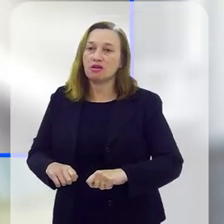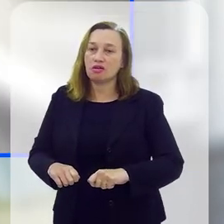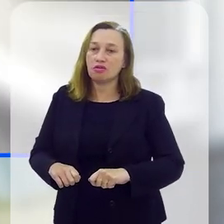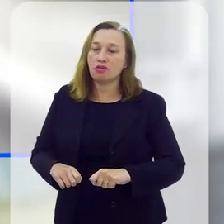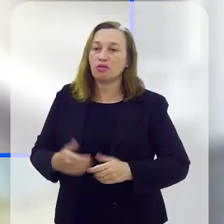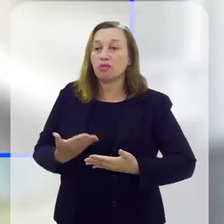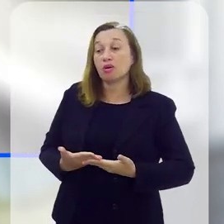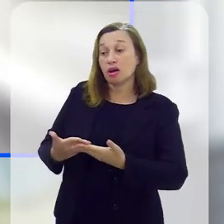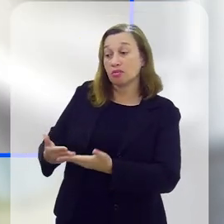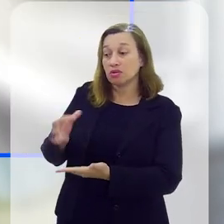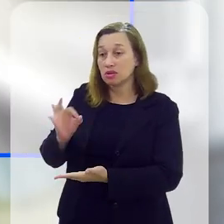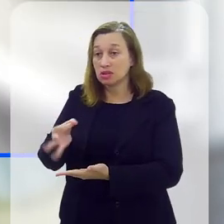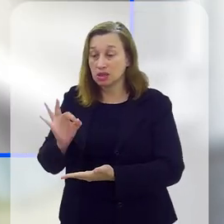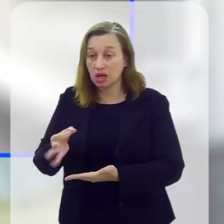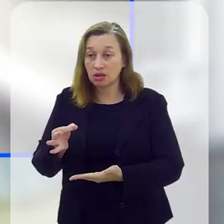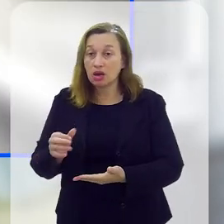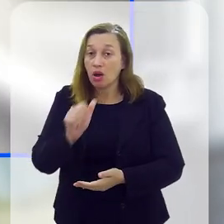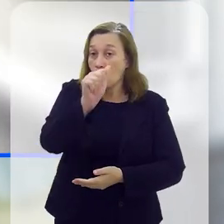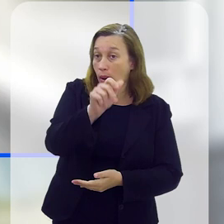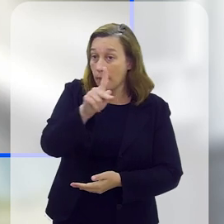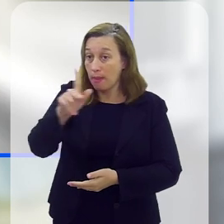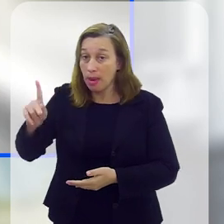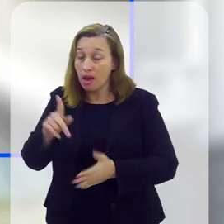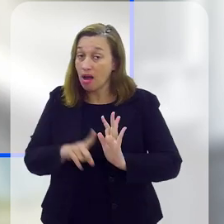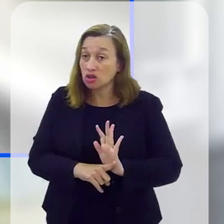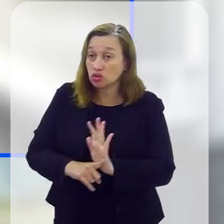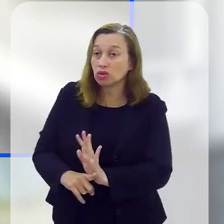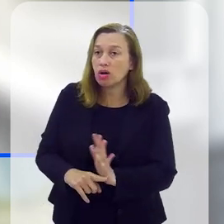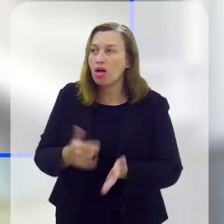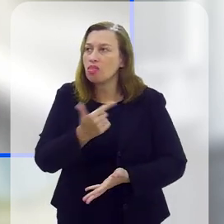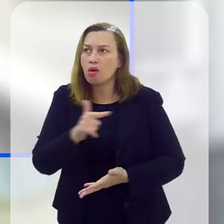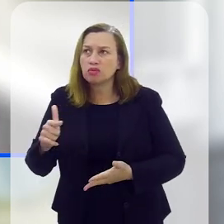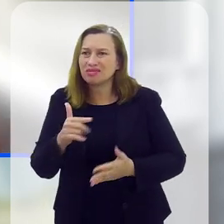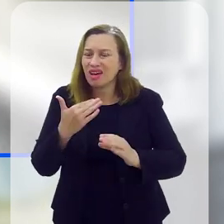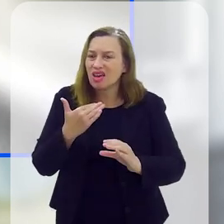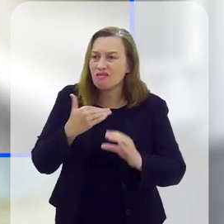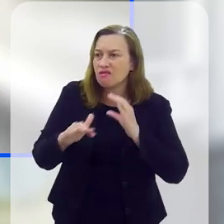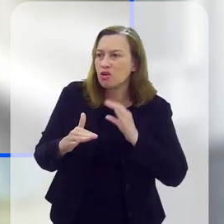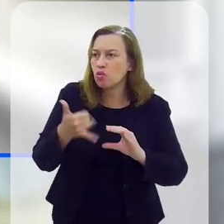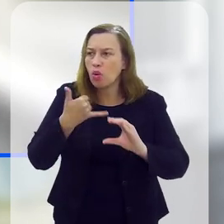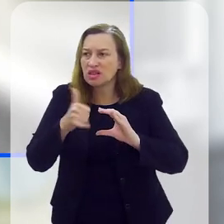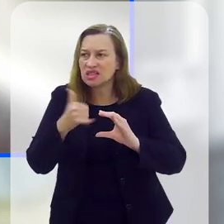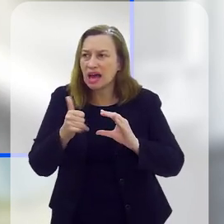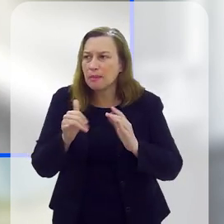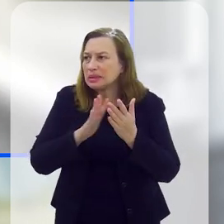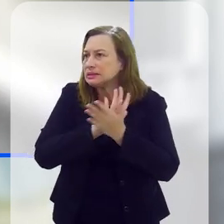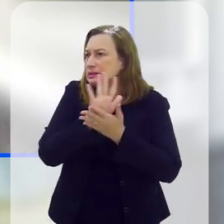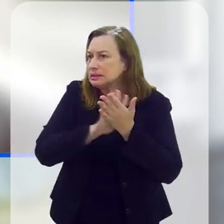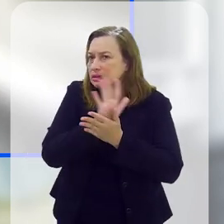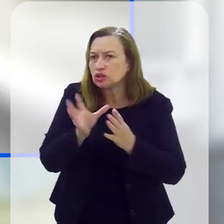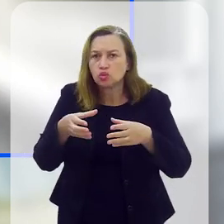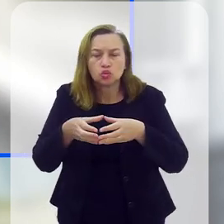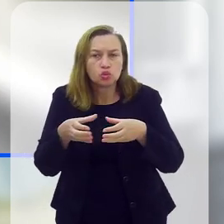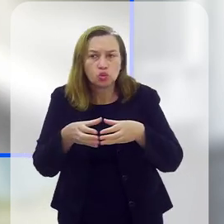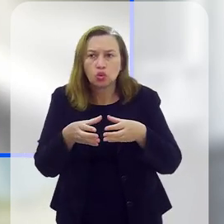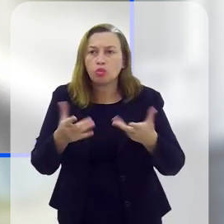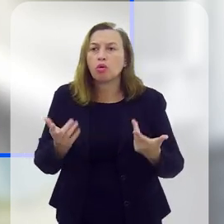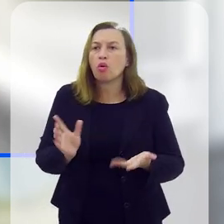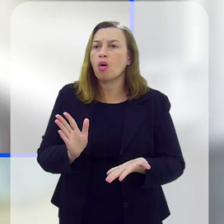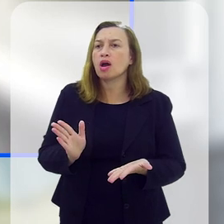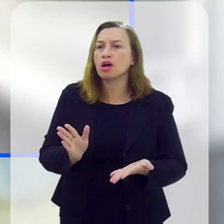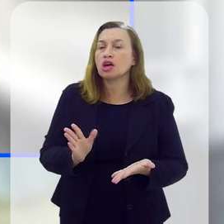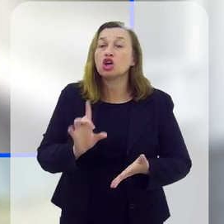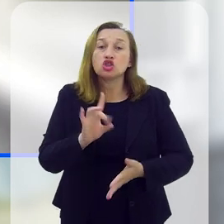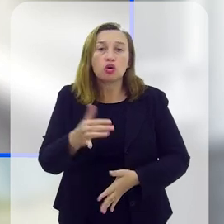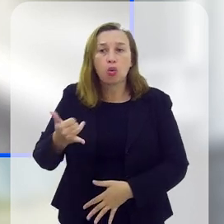parte também desse encaminhamento, né, a parte do aplicativo. A gente não tem, por exemplo, nenhum envio do WhatsApp, de mensagem da equipe, realmente é